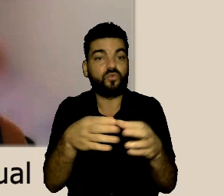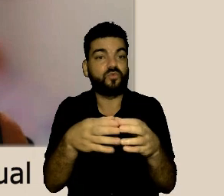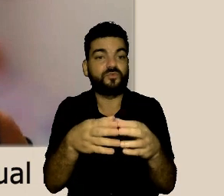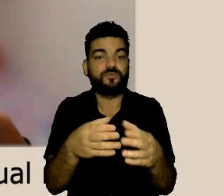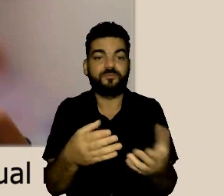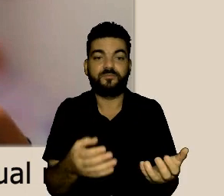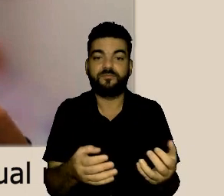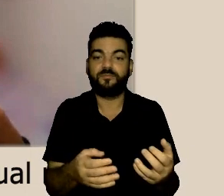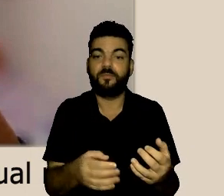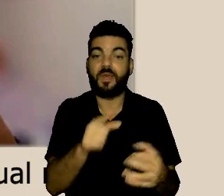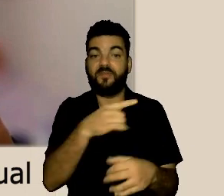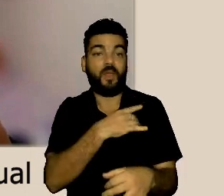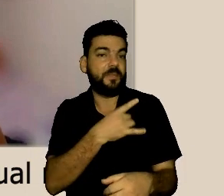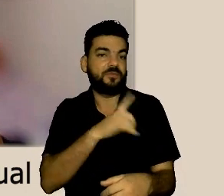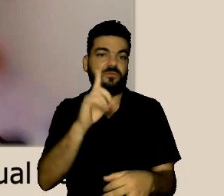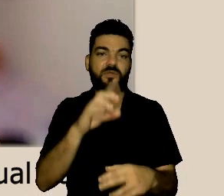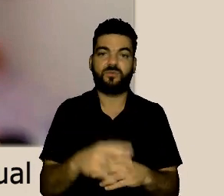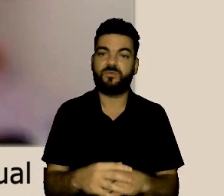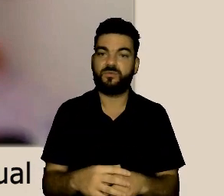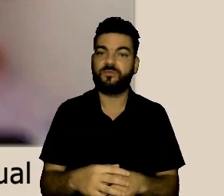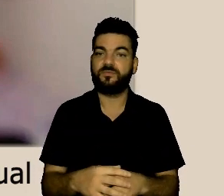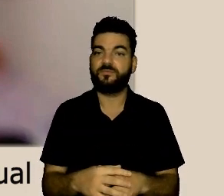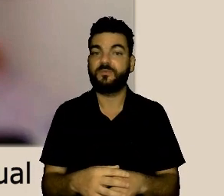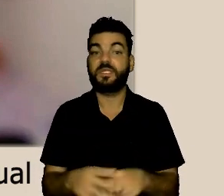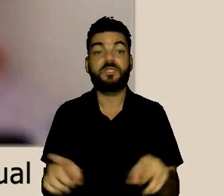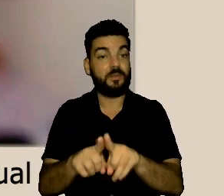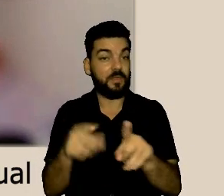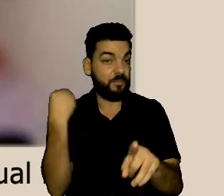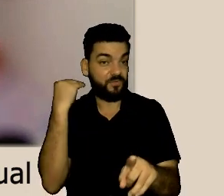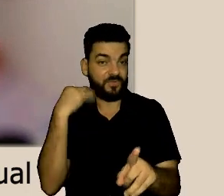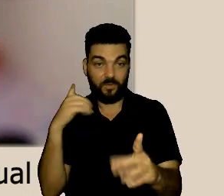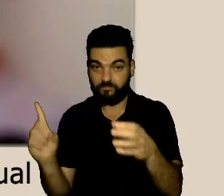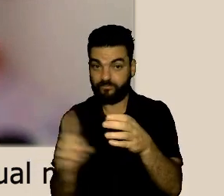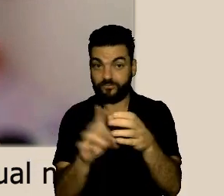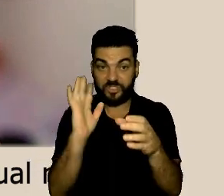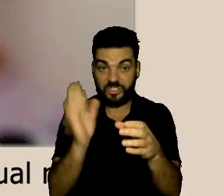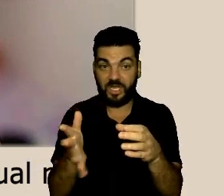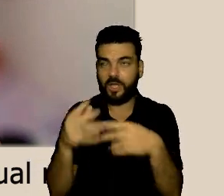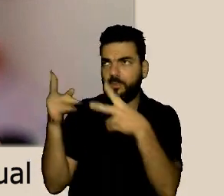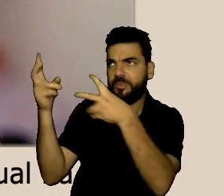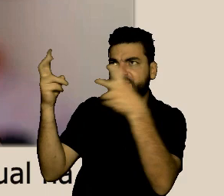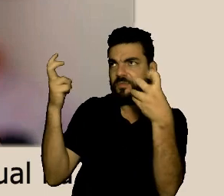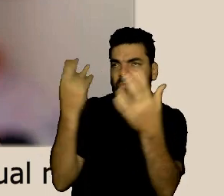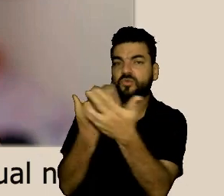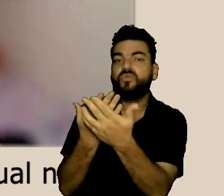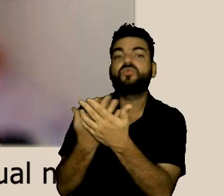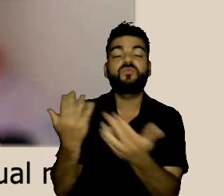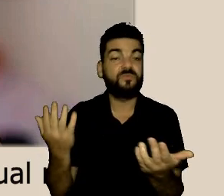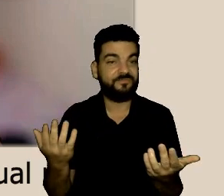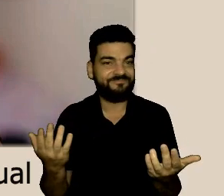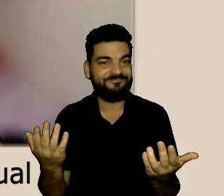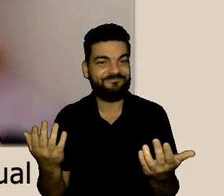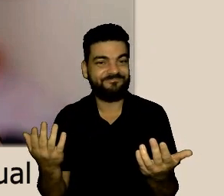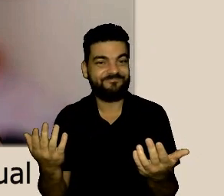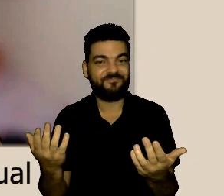como anteparo eventualmente até na instrução desses processos de apreciação do assédio